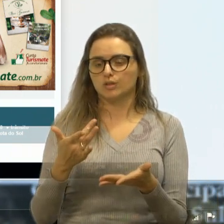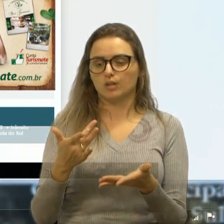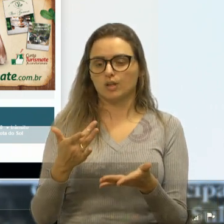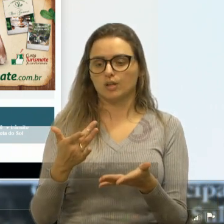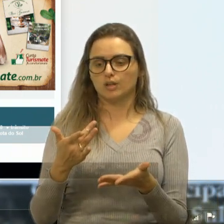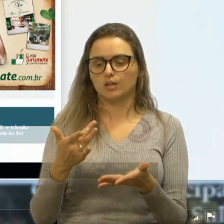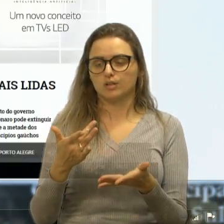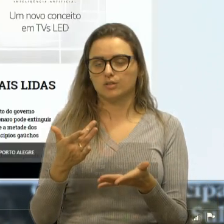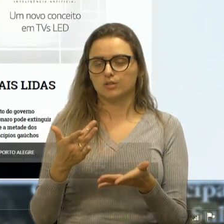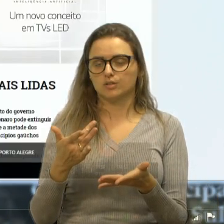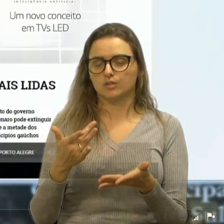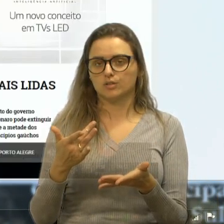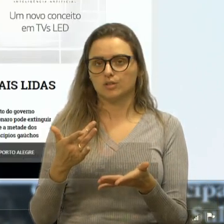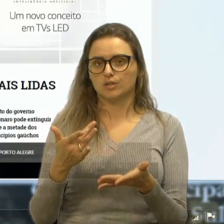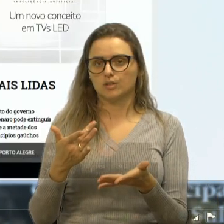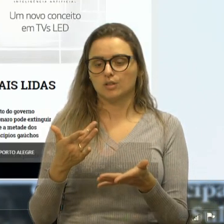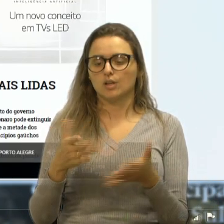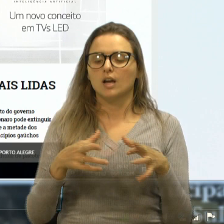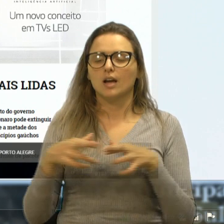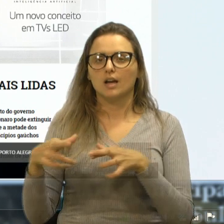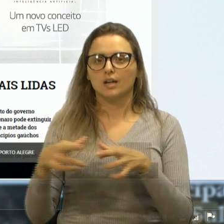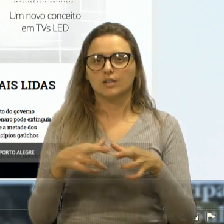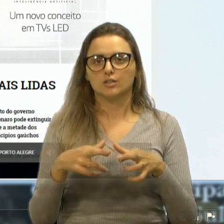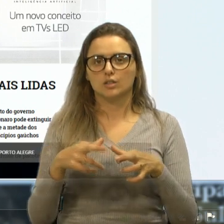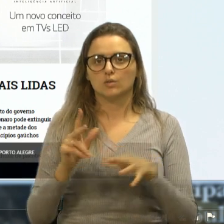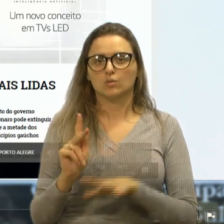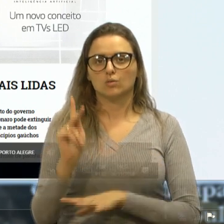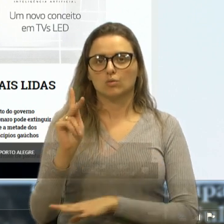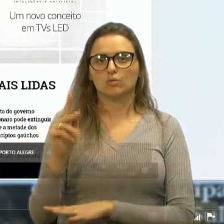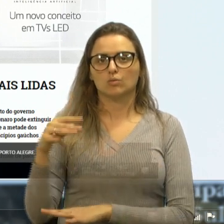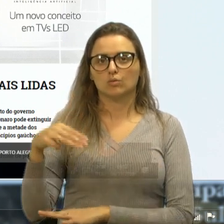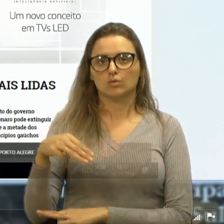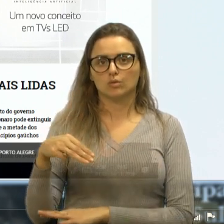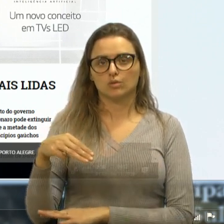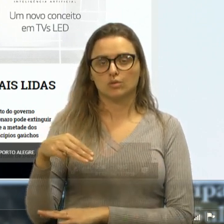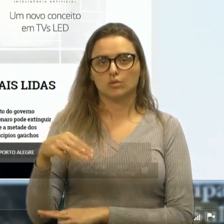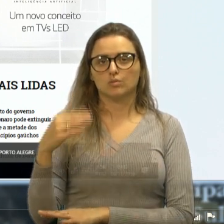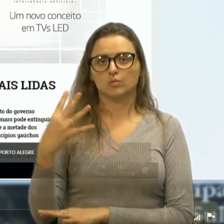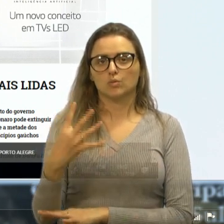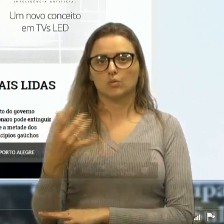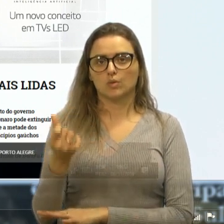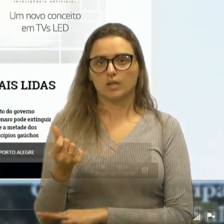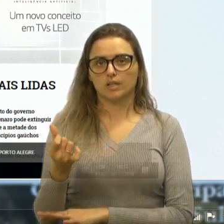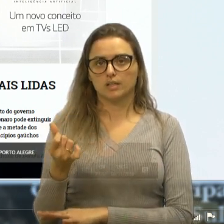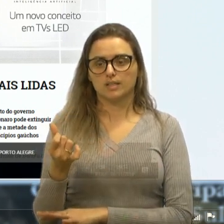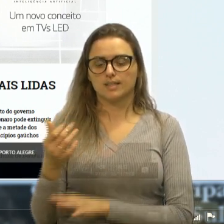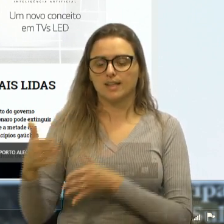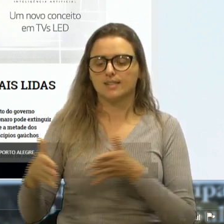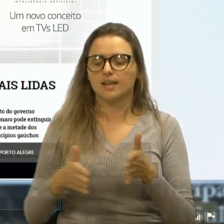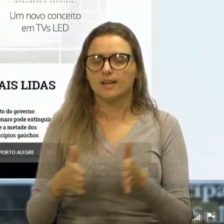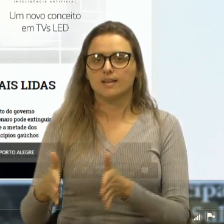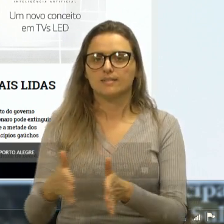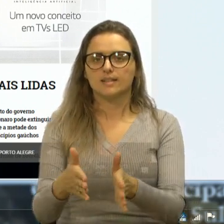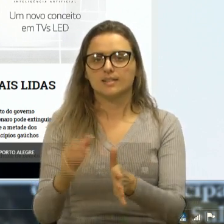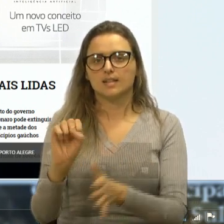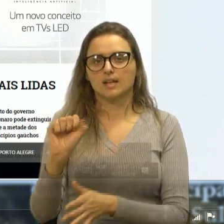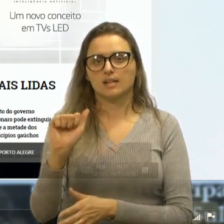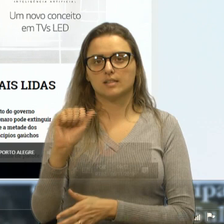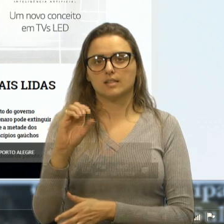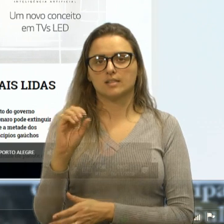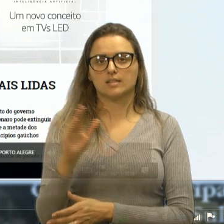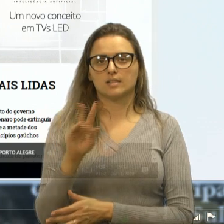a Rota, do, o quilômetro 46 da São Vedelino, ali, muitas